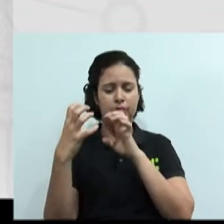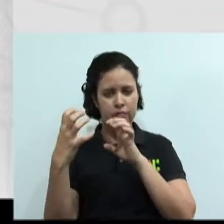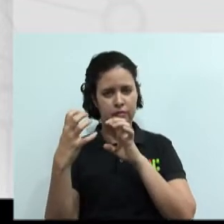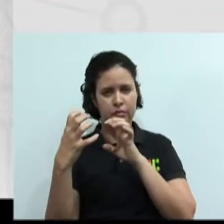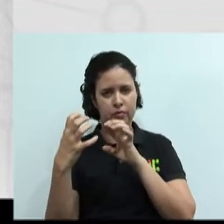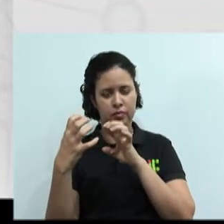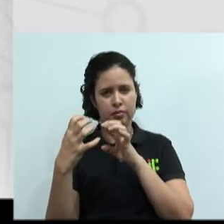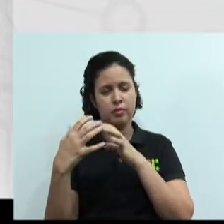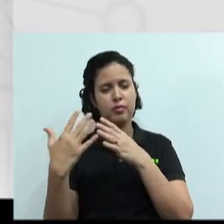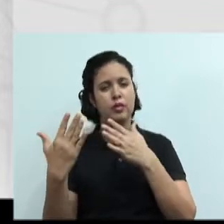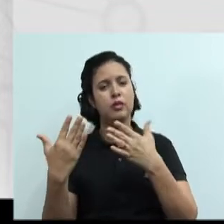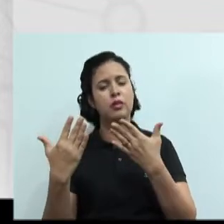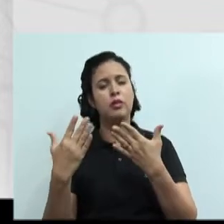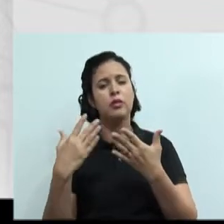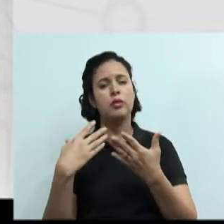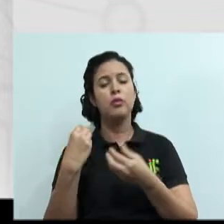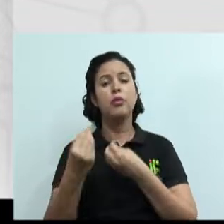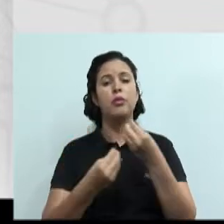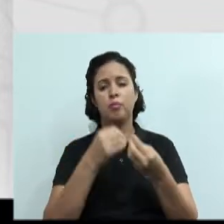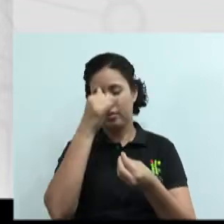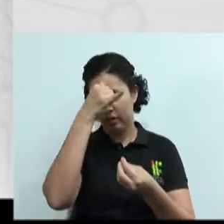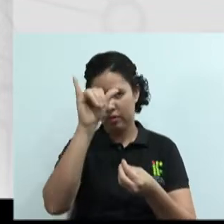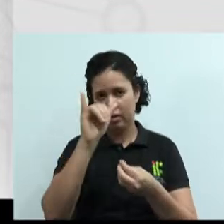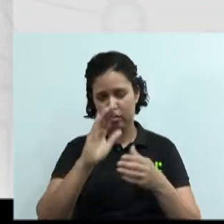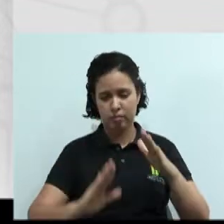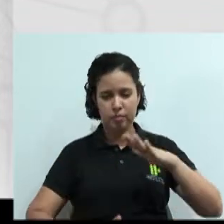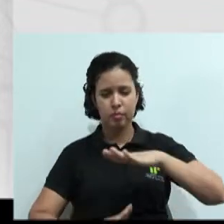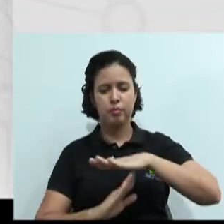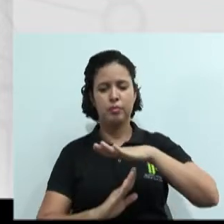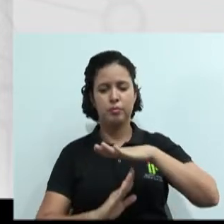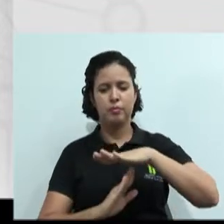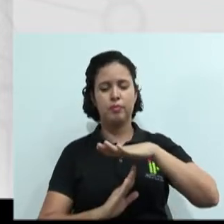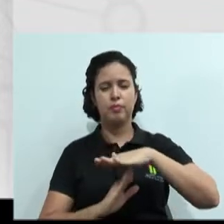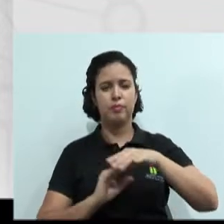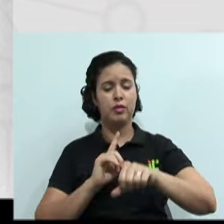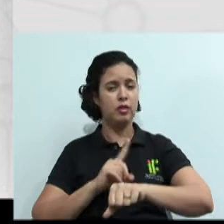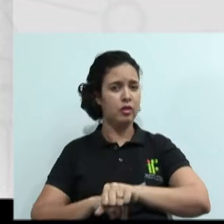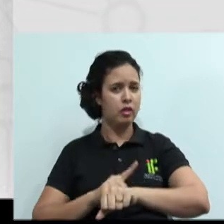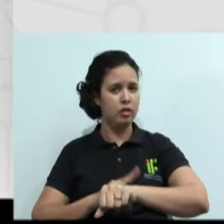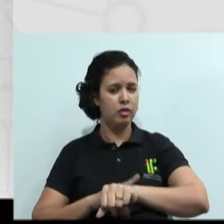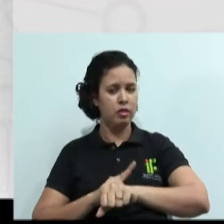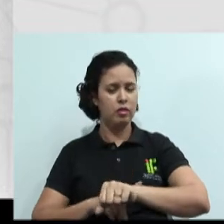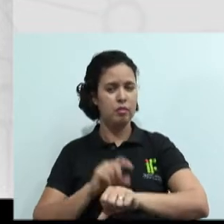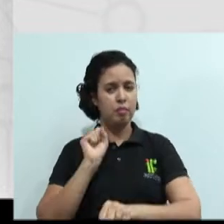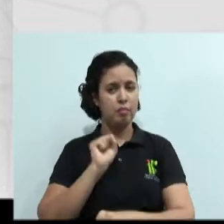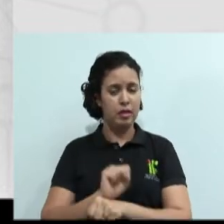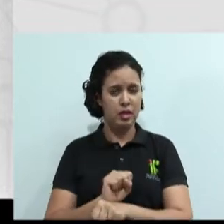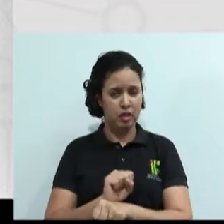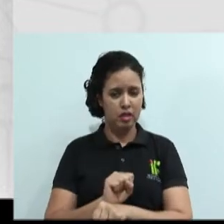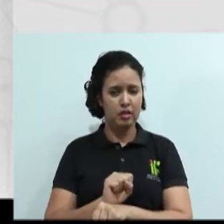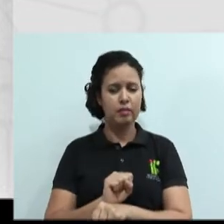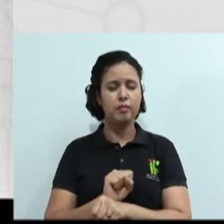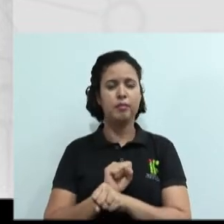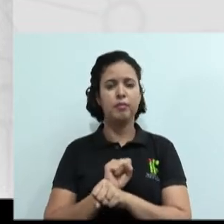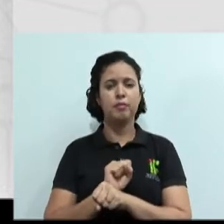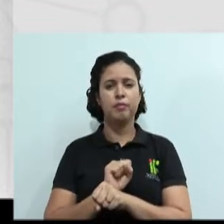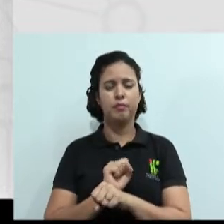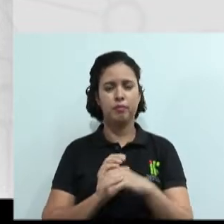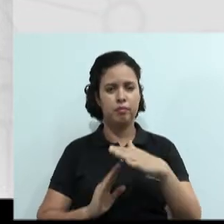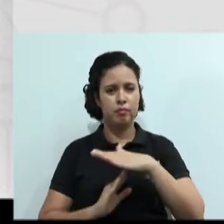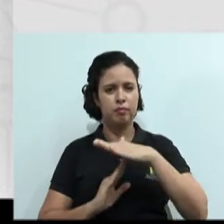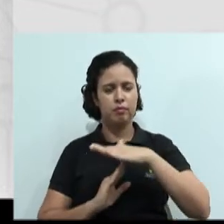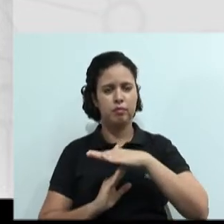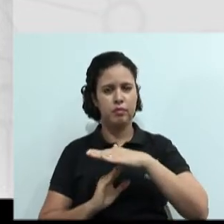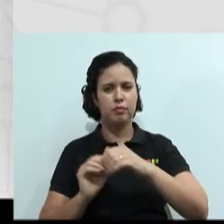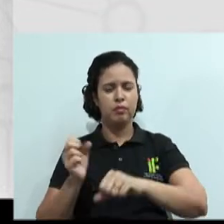nessa hora, é propor um intervalo. Mostrando que a discussão está muito emotiva e pode passar para o lado pessoal. E que,